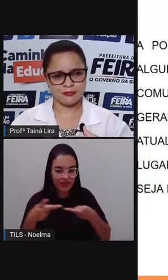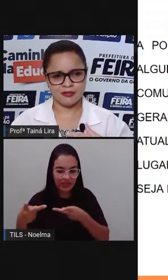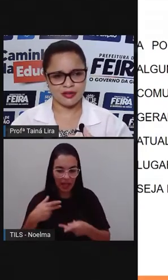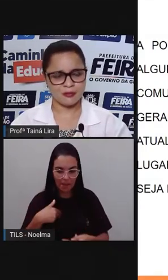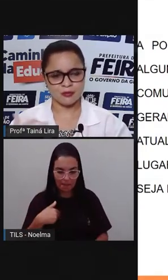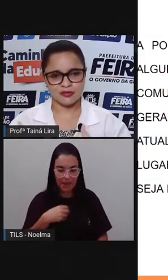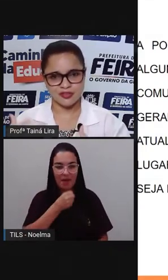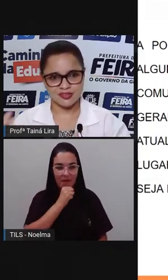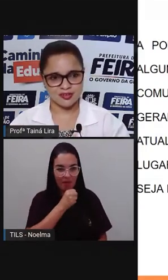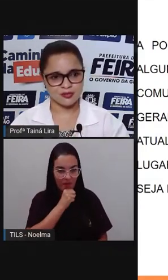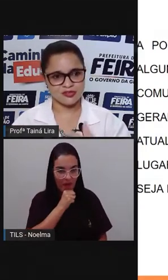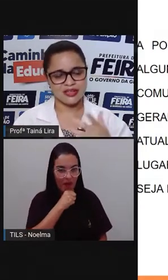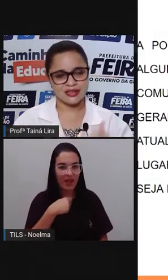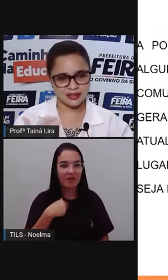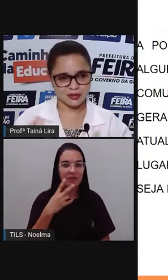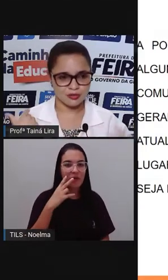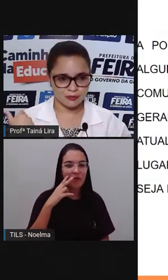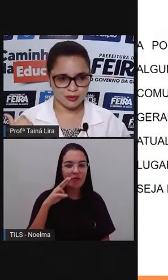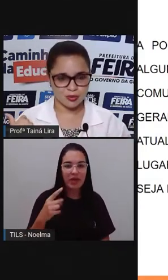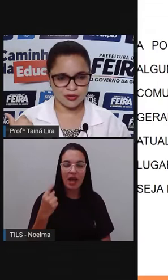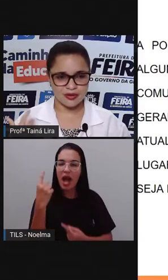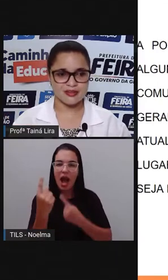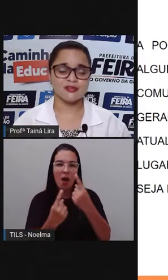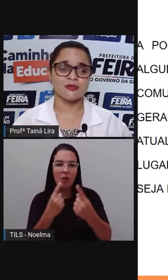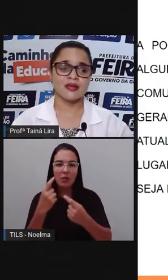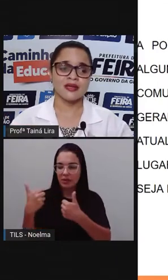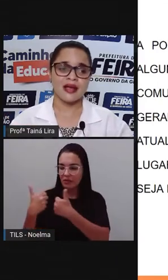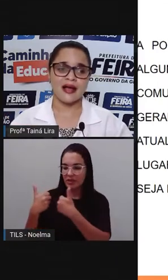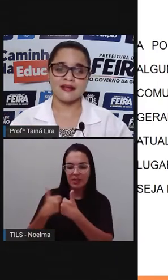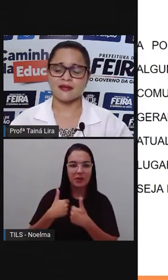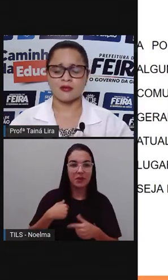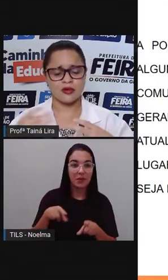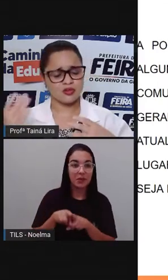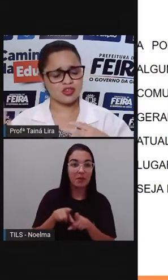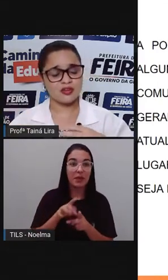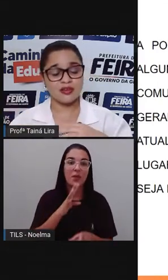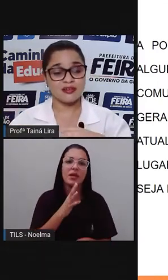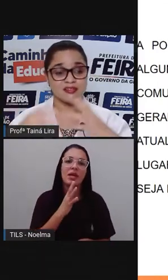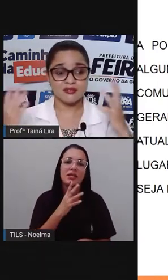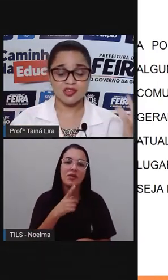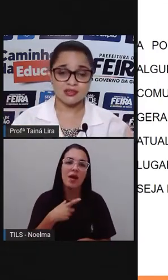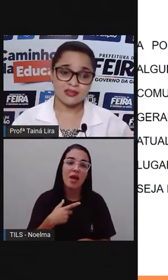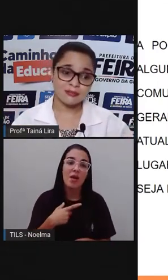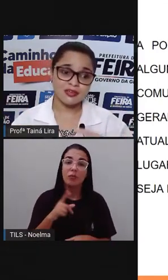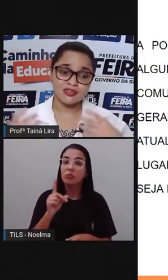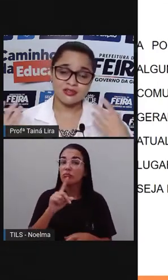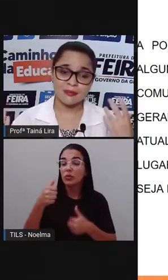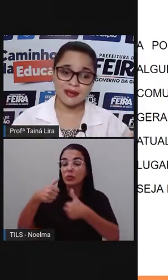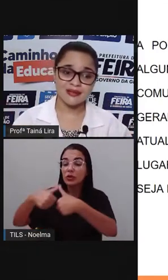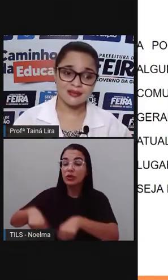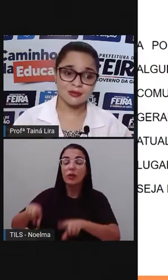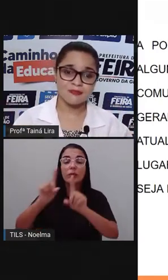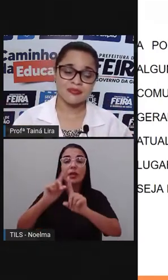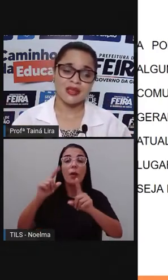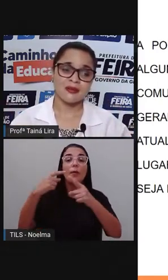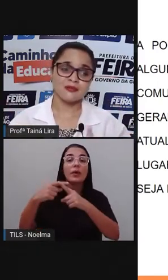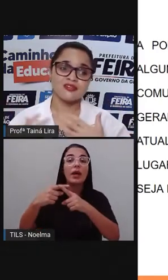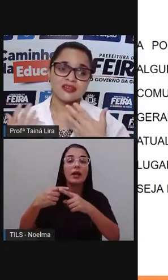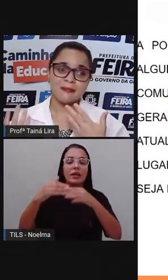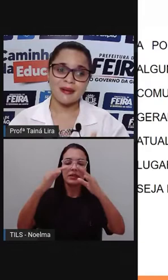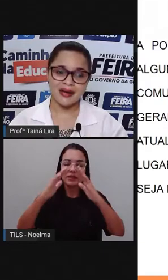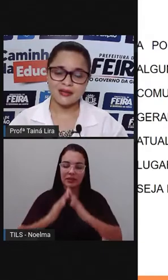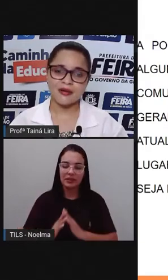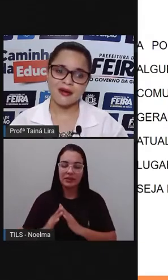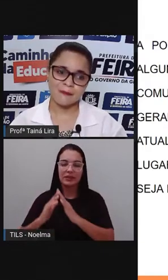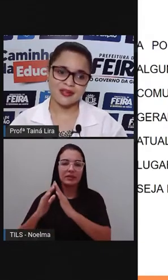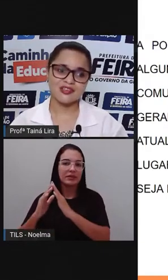eu vou ver alguns vizinhos dela que eu também conheço, aí eu chego e eles não estão lá porque estão trabalhando. E muitos